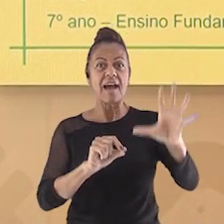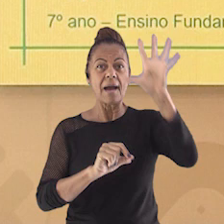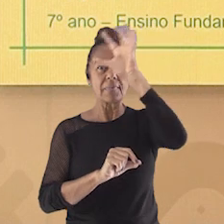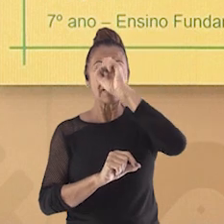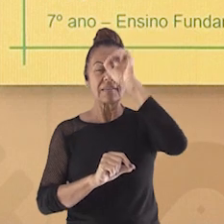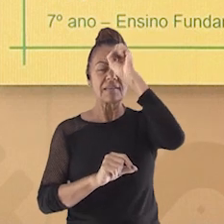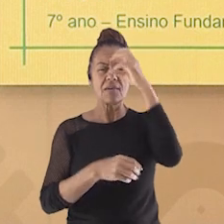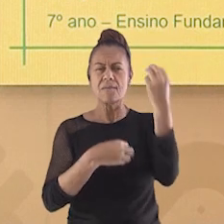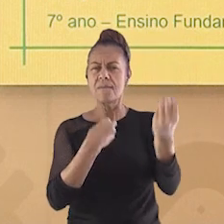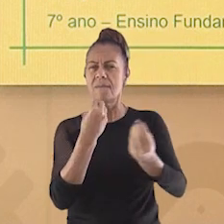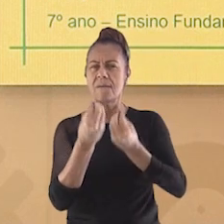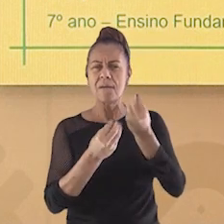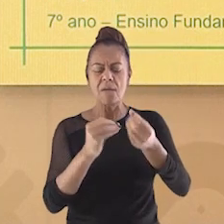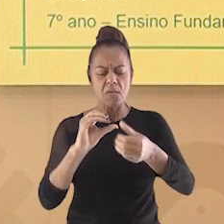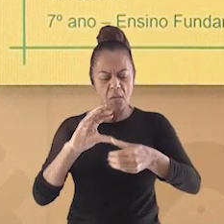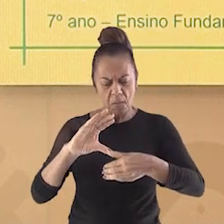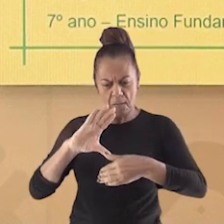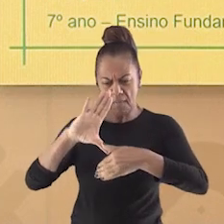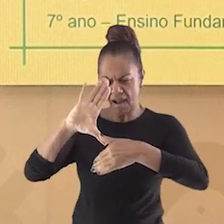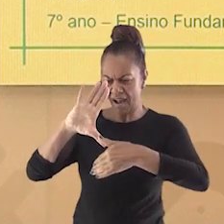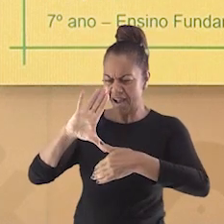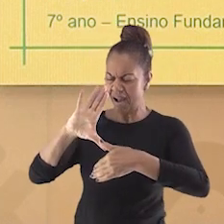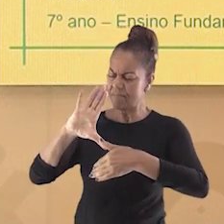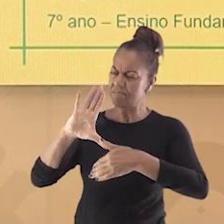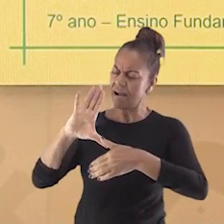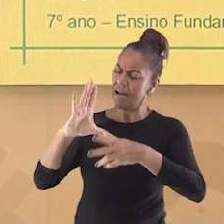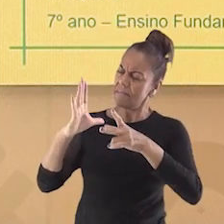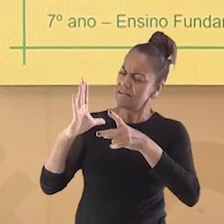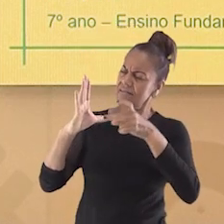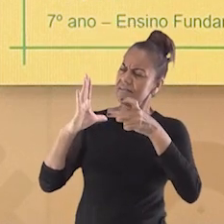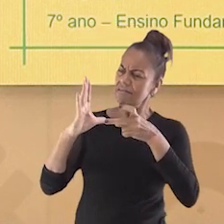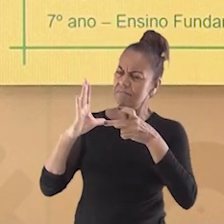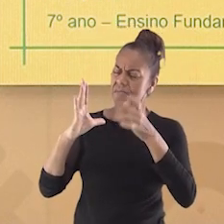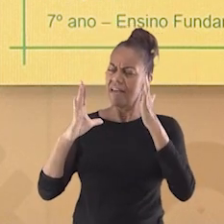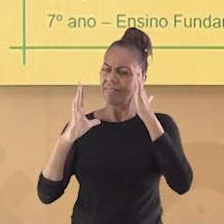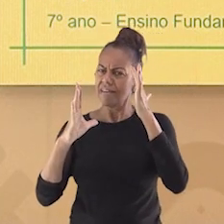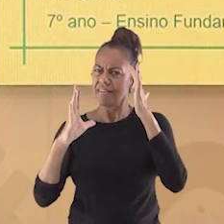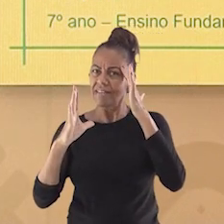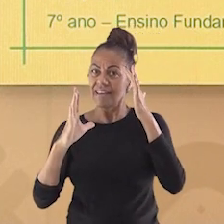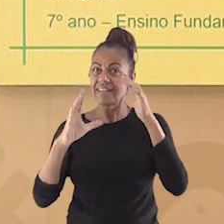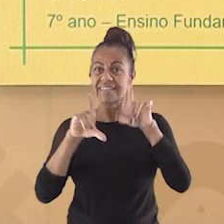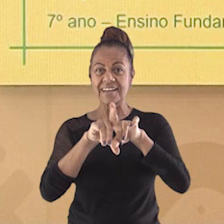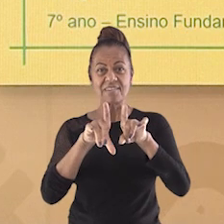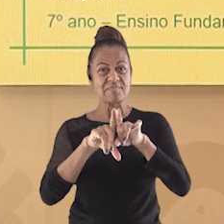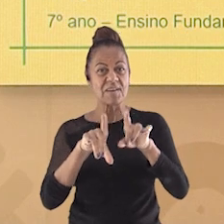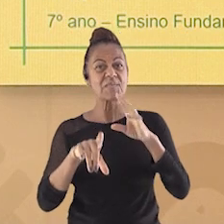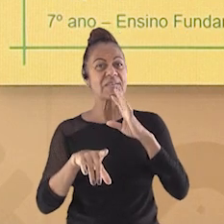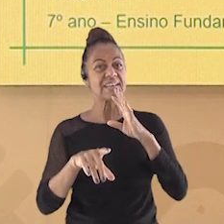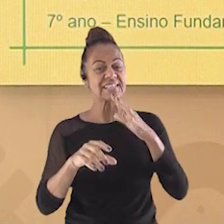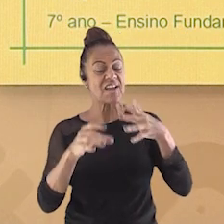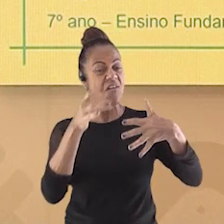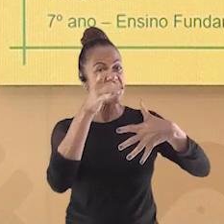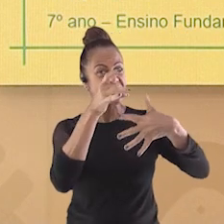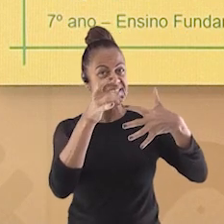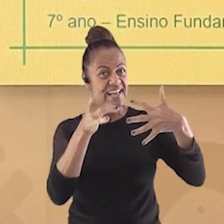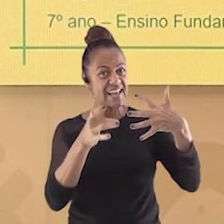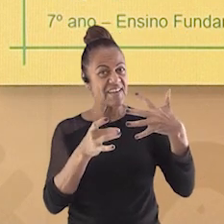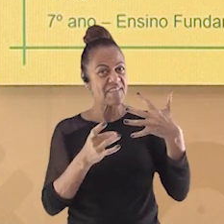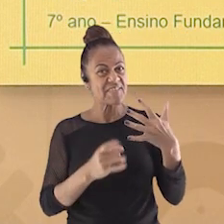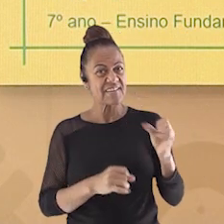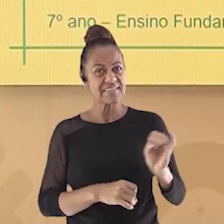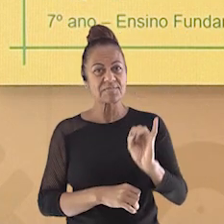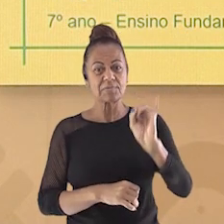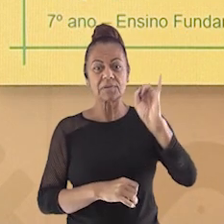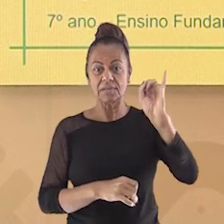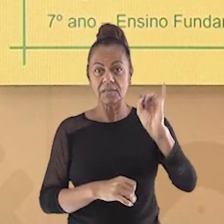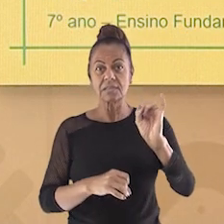ler e entender os mapas, além de conhecer os seus elementos essenciais e as tecnologias por trás da